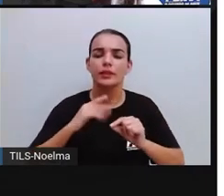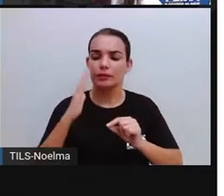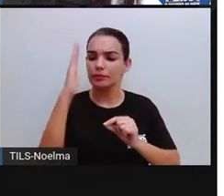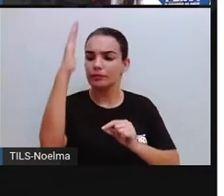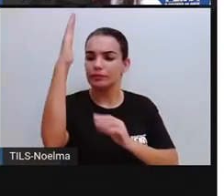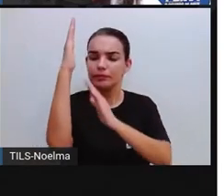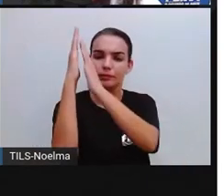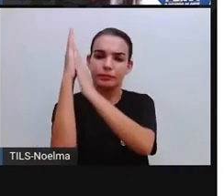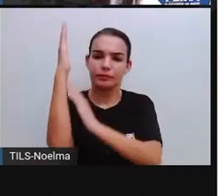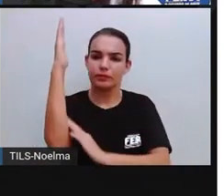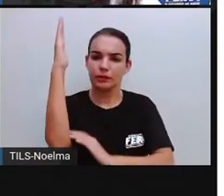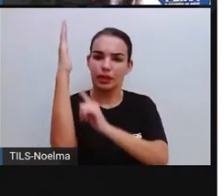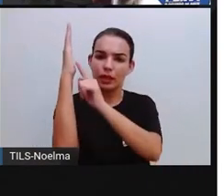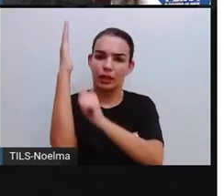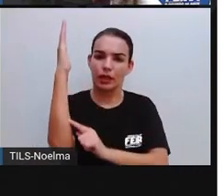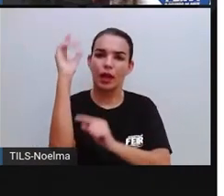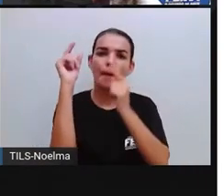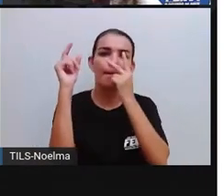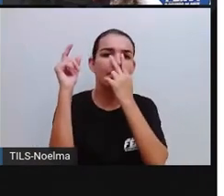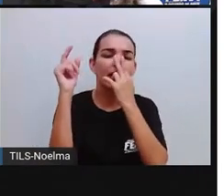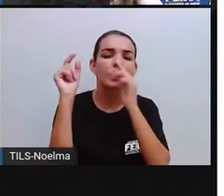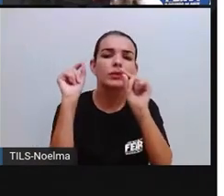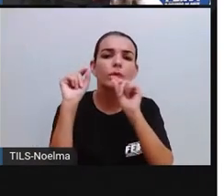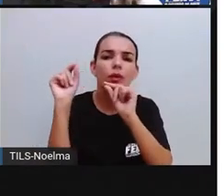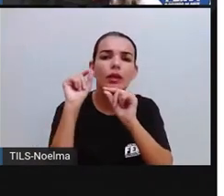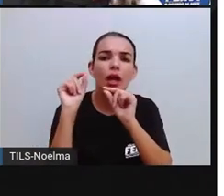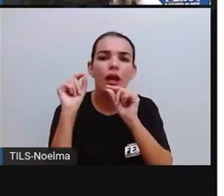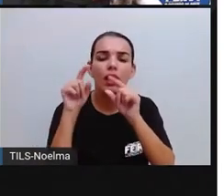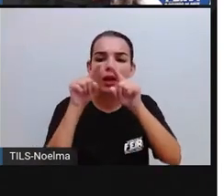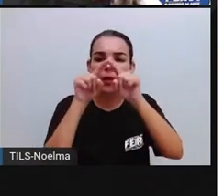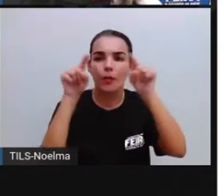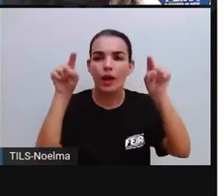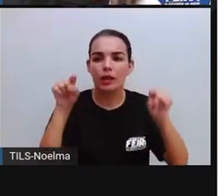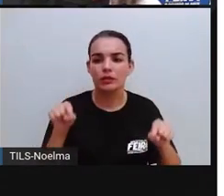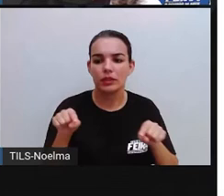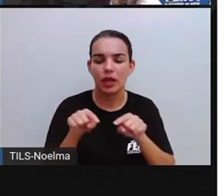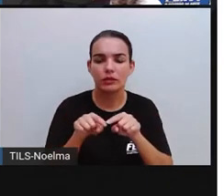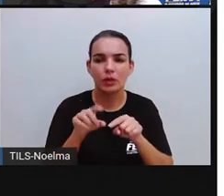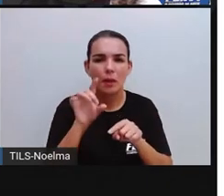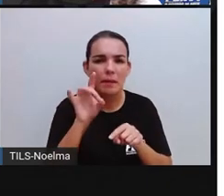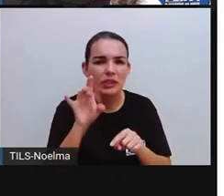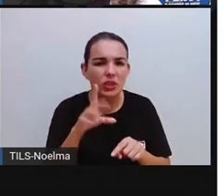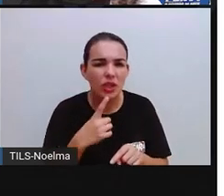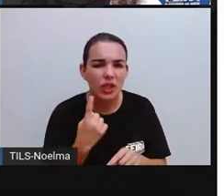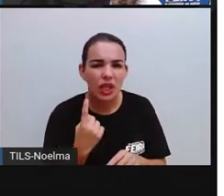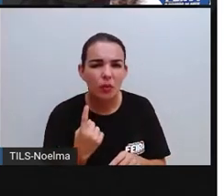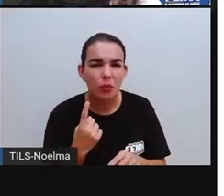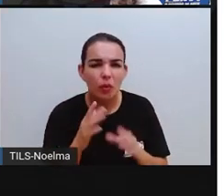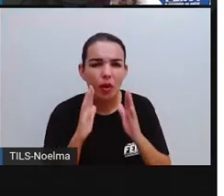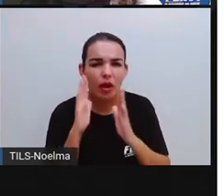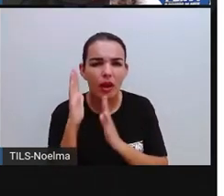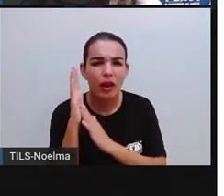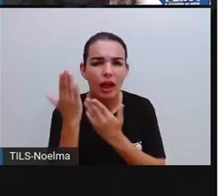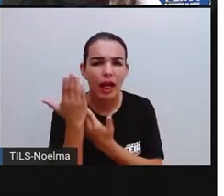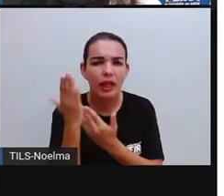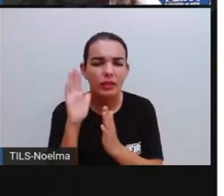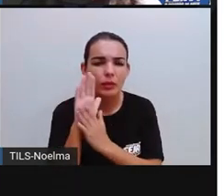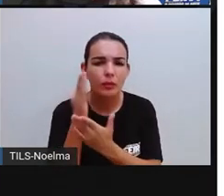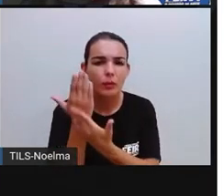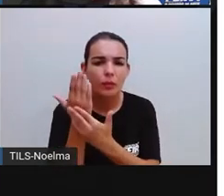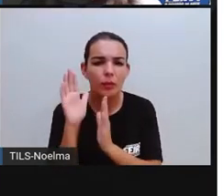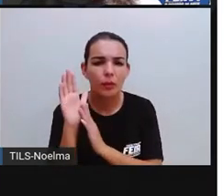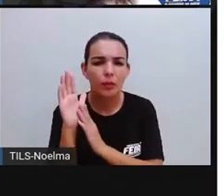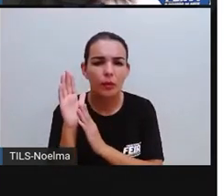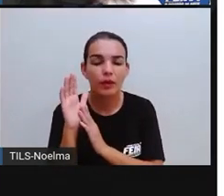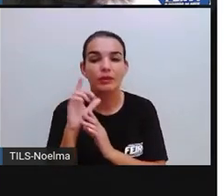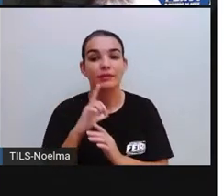lado aqui do tijolo que lembra o quadrado. Mas o tijolo só tem esse lado? Não, ele tem esse lado